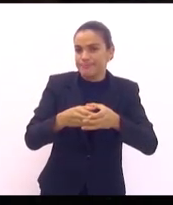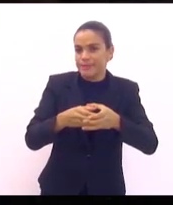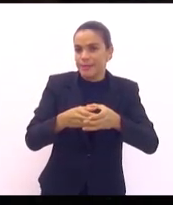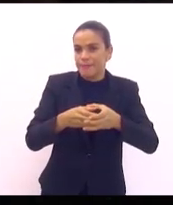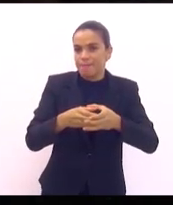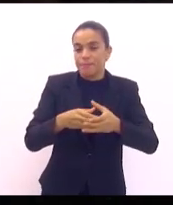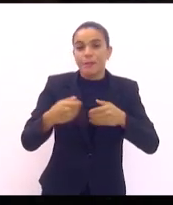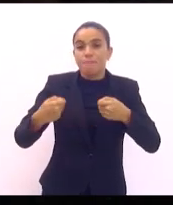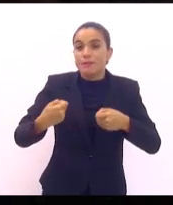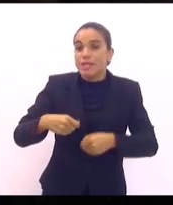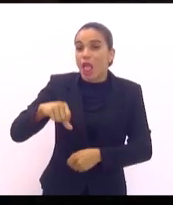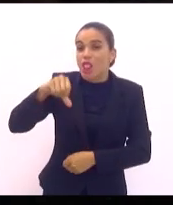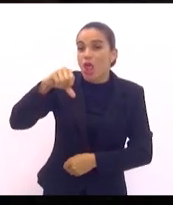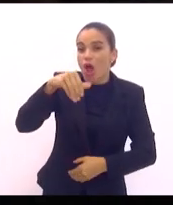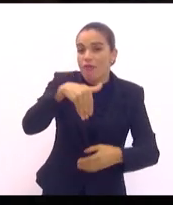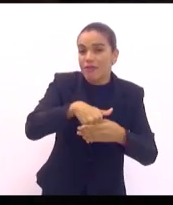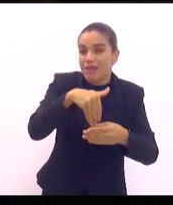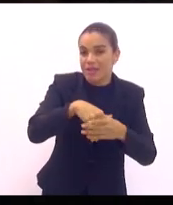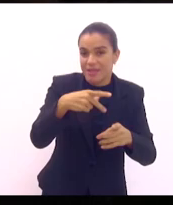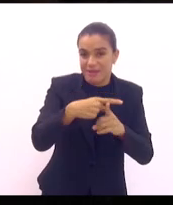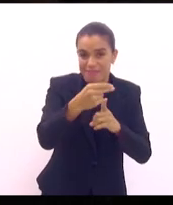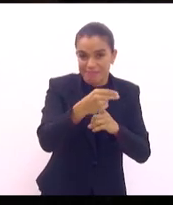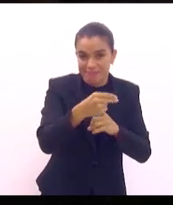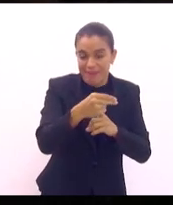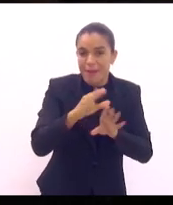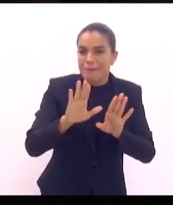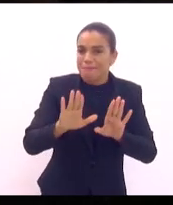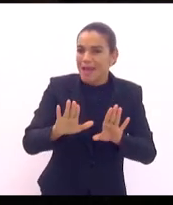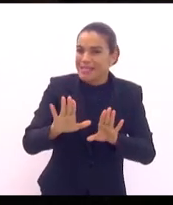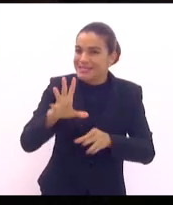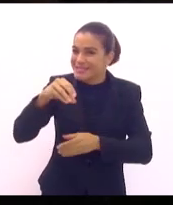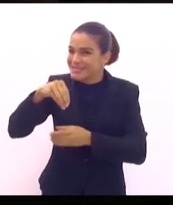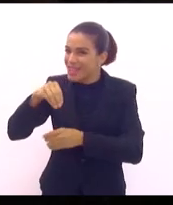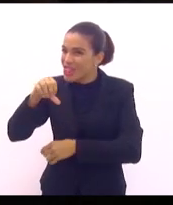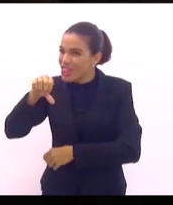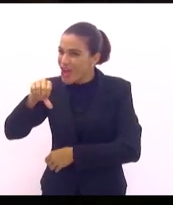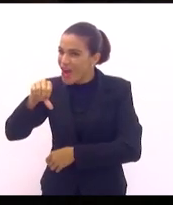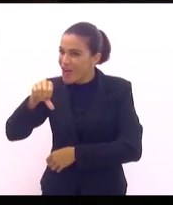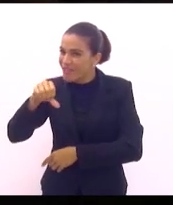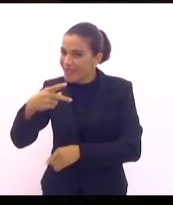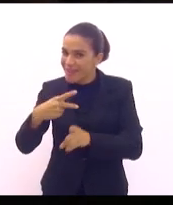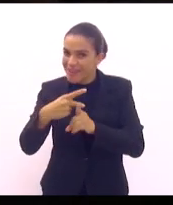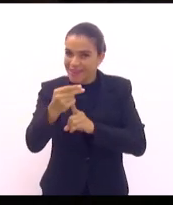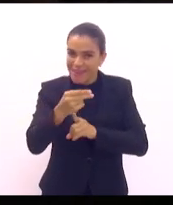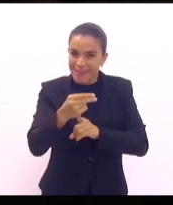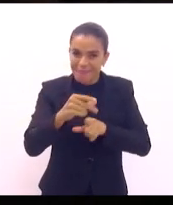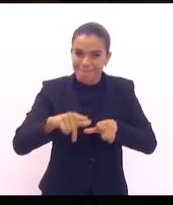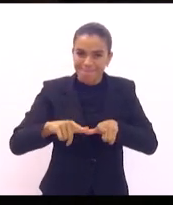tem que ter nove votos. Mas tendo os nove votos a favor de uma moção,